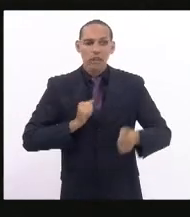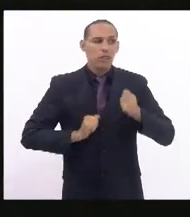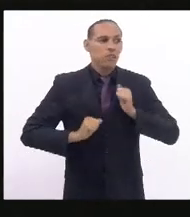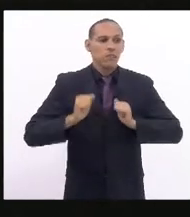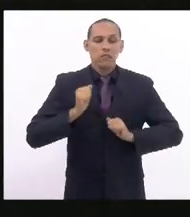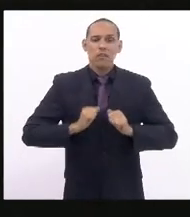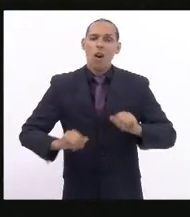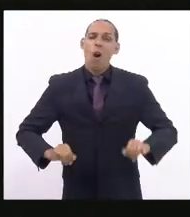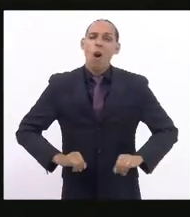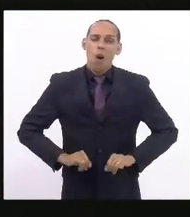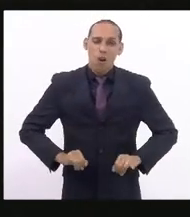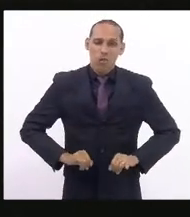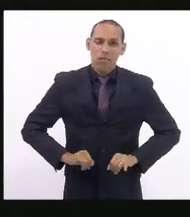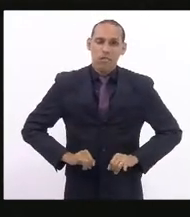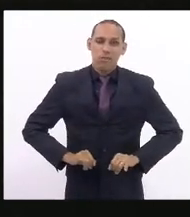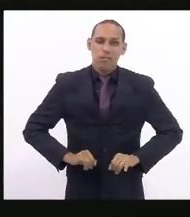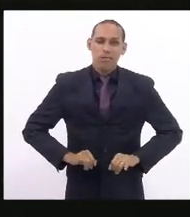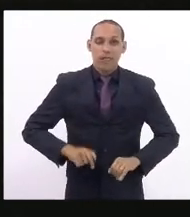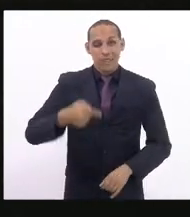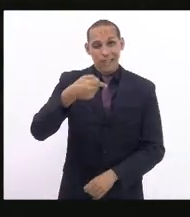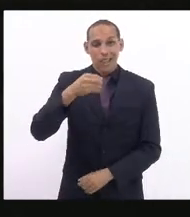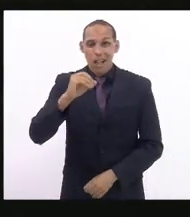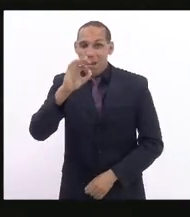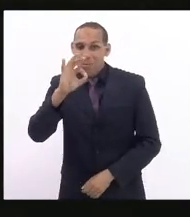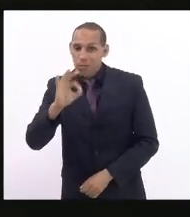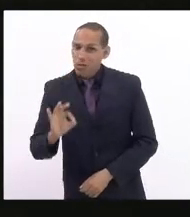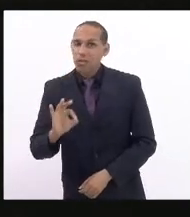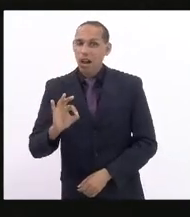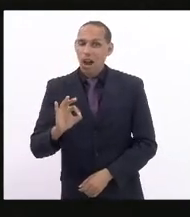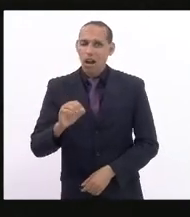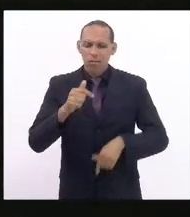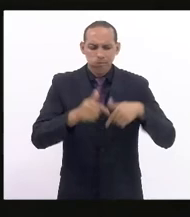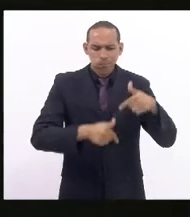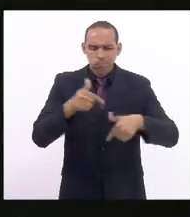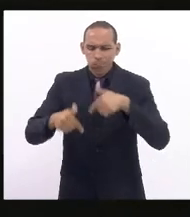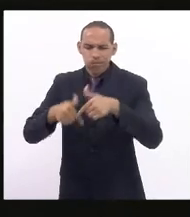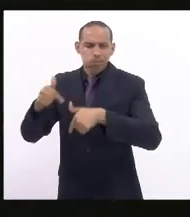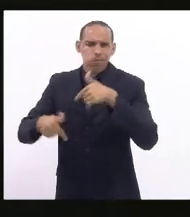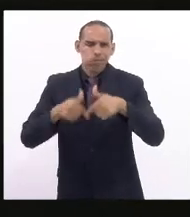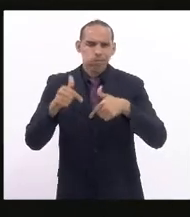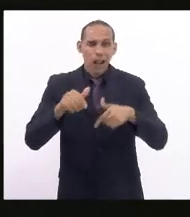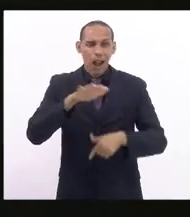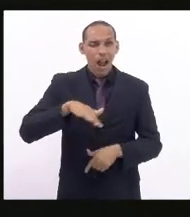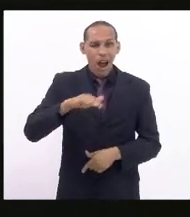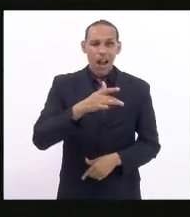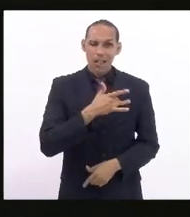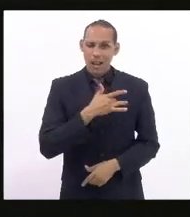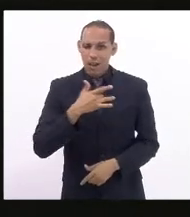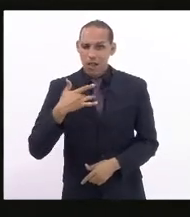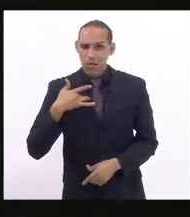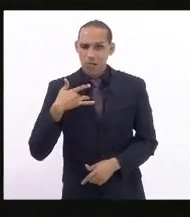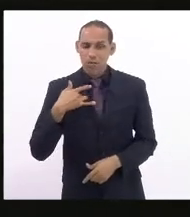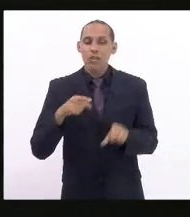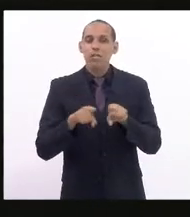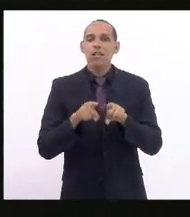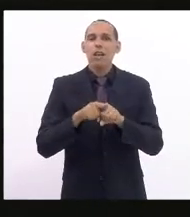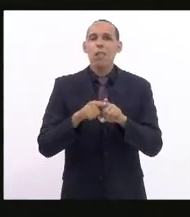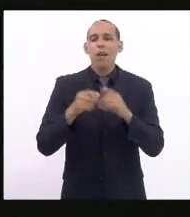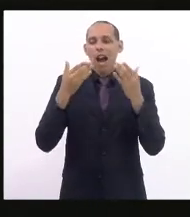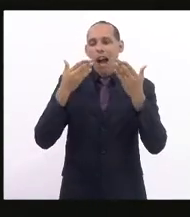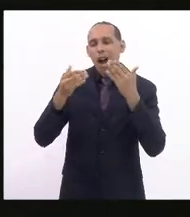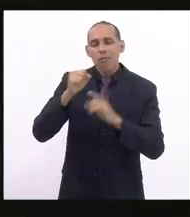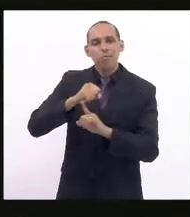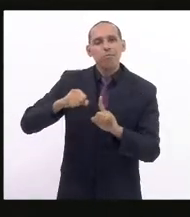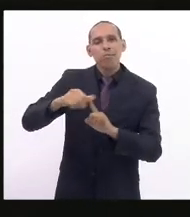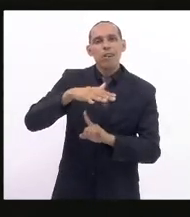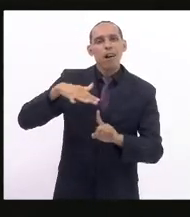70% da força de trabalho no setor da saúde e no setor de assistência social